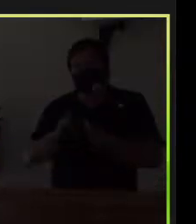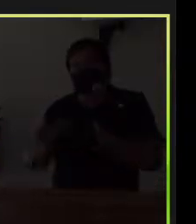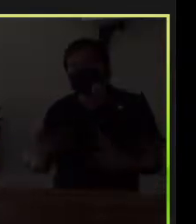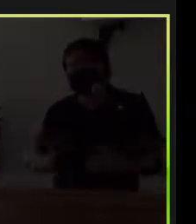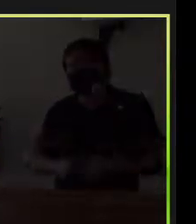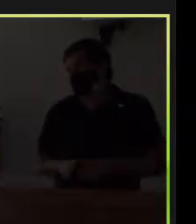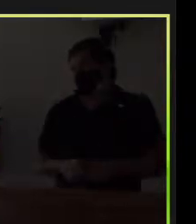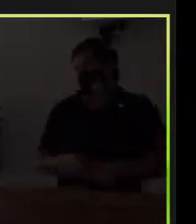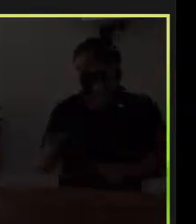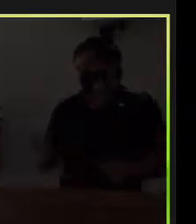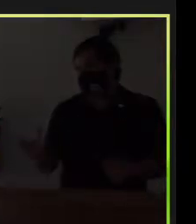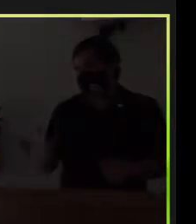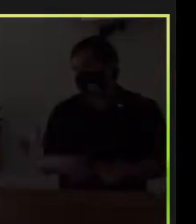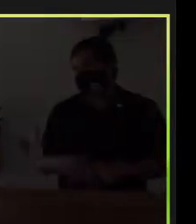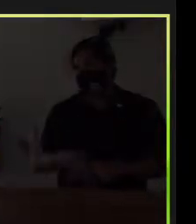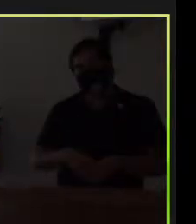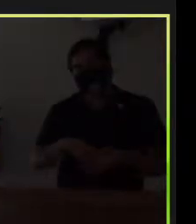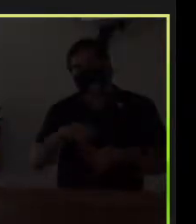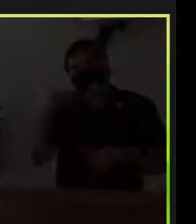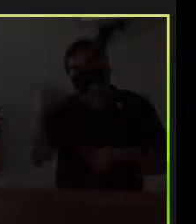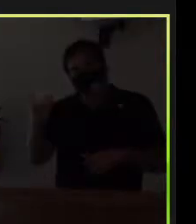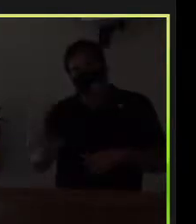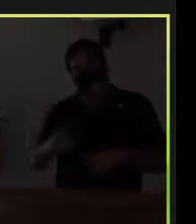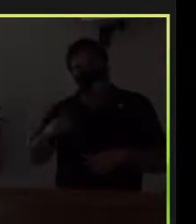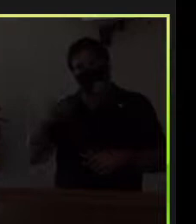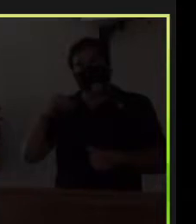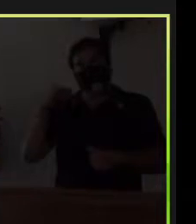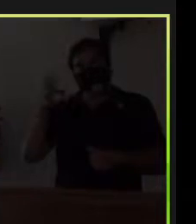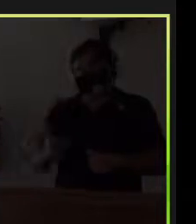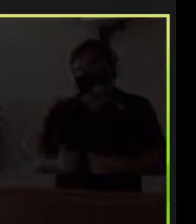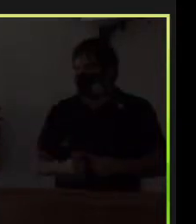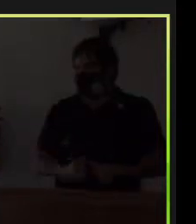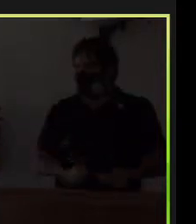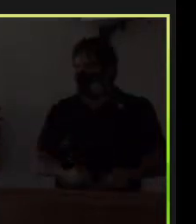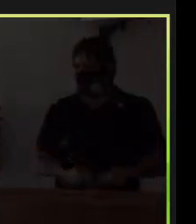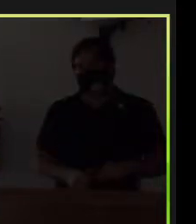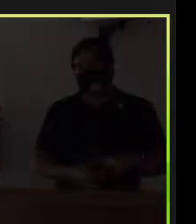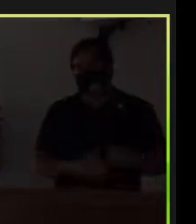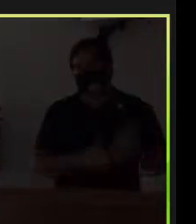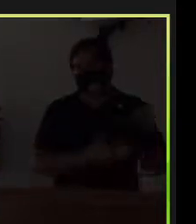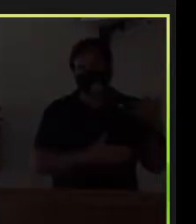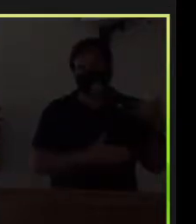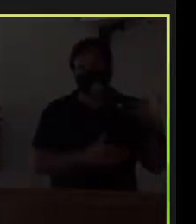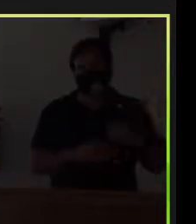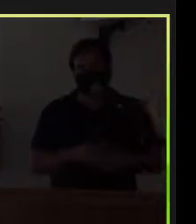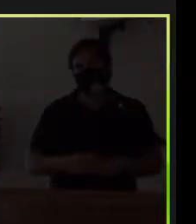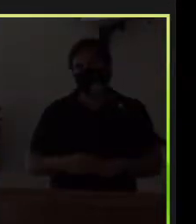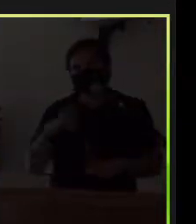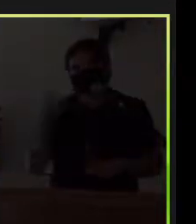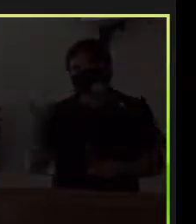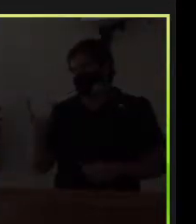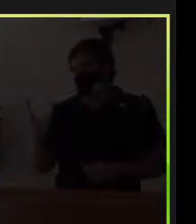pior momento da pandemia em nossa cidade. Para não dizer no Estado e para não dizer no país. Mas eu observei domingo,